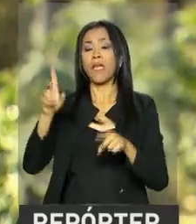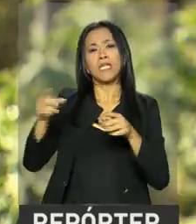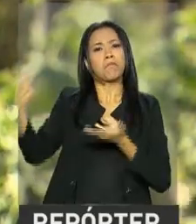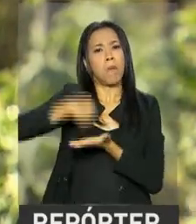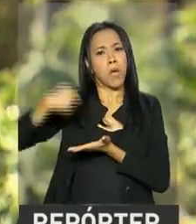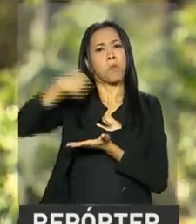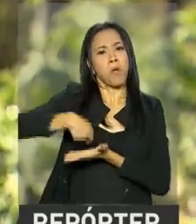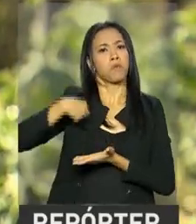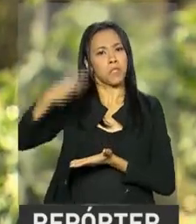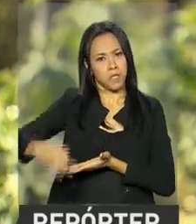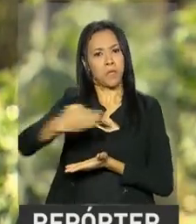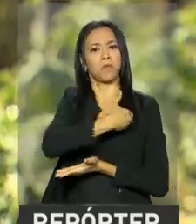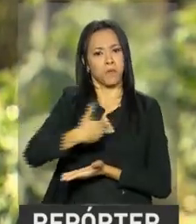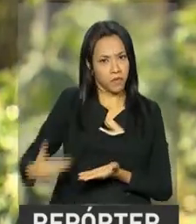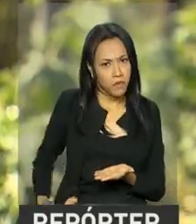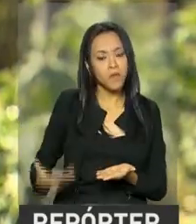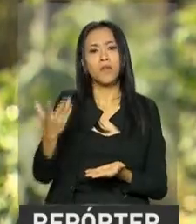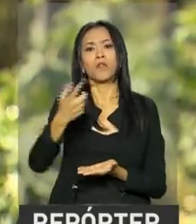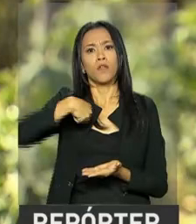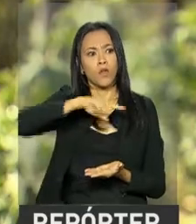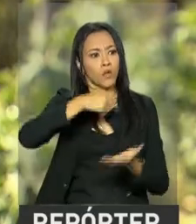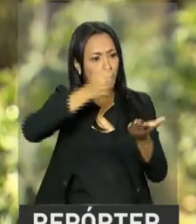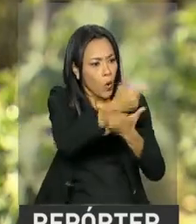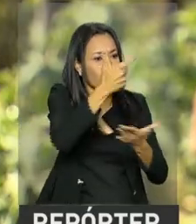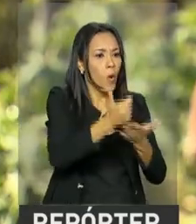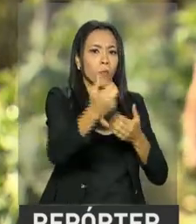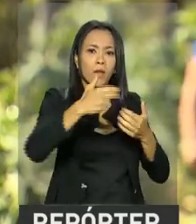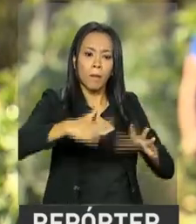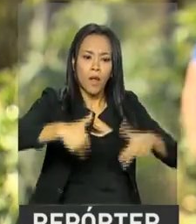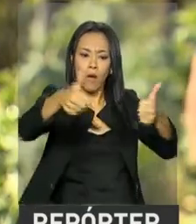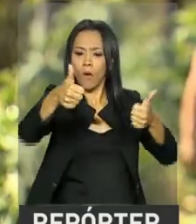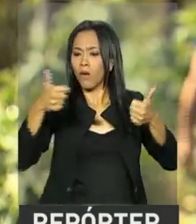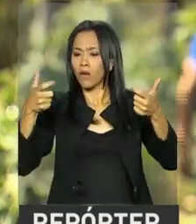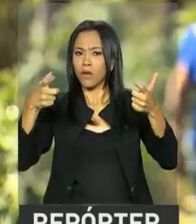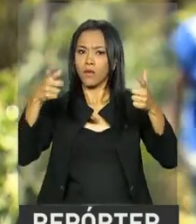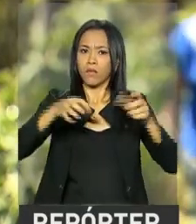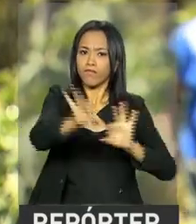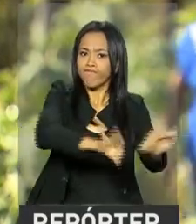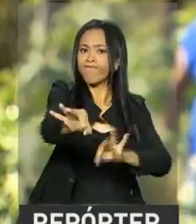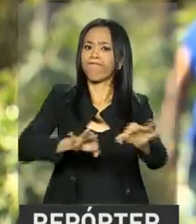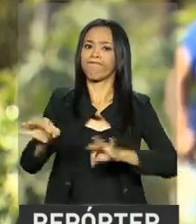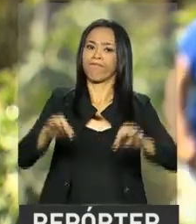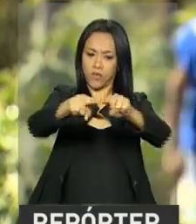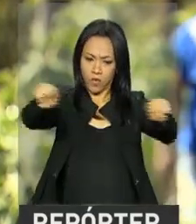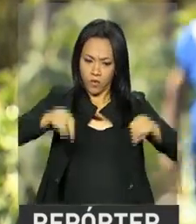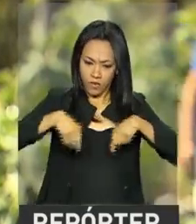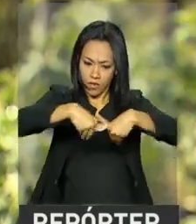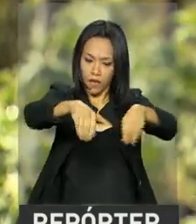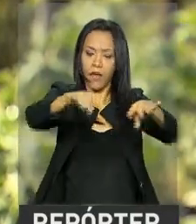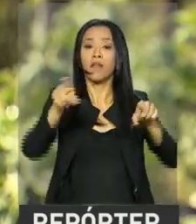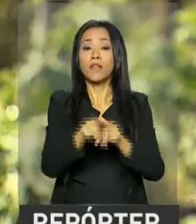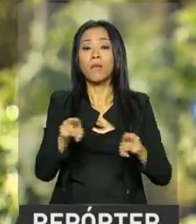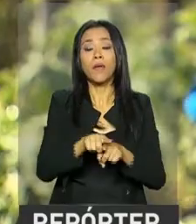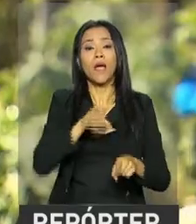certinho e, pô, além de pagar as coisas da gente, a gente compra as coisas da gente, melhora o mantimento dentro da chácara. Em animais, a gente sempre